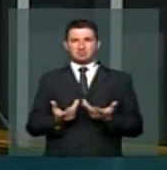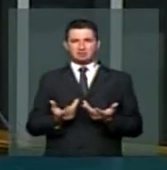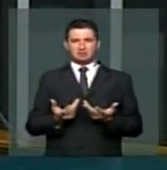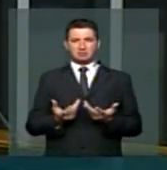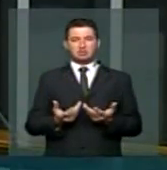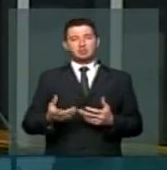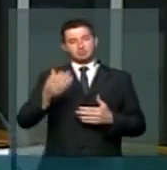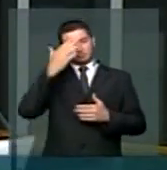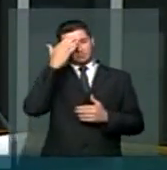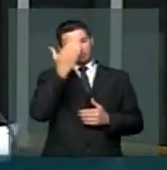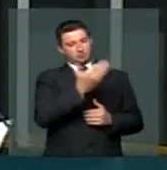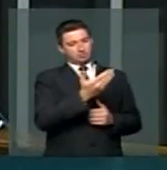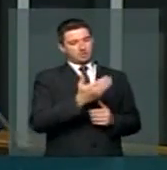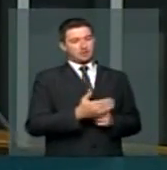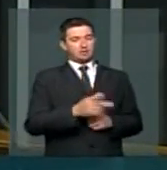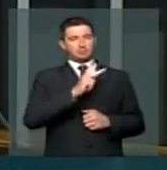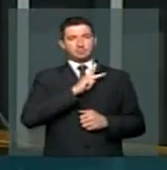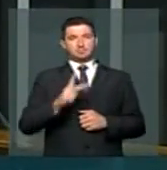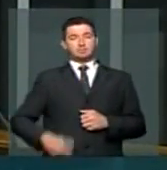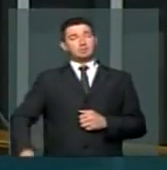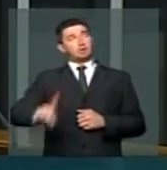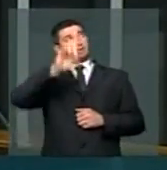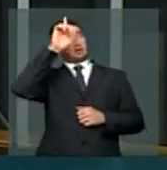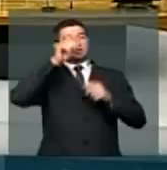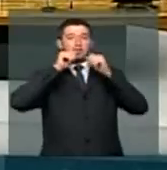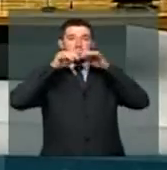Muito obrigado, Sr. Presidente. Que Deus abençoe o Brasil.